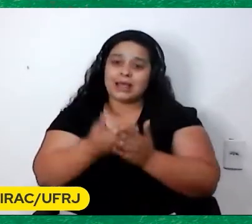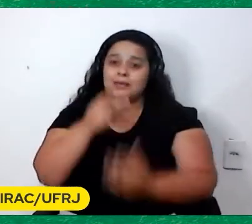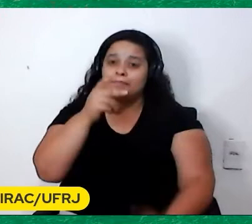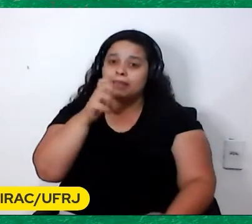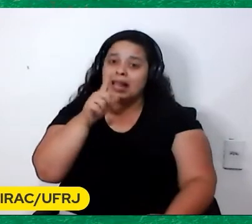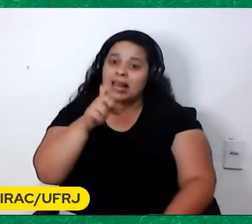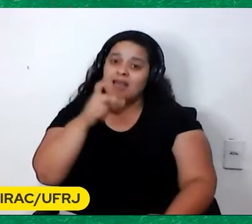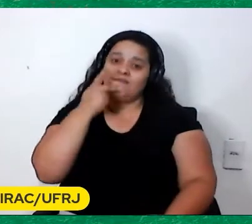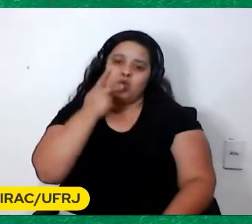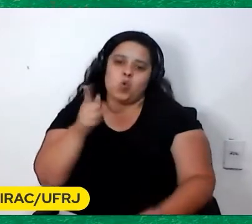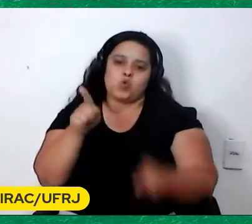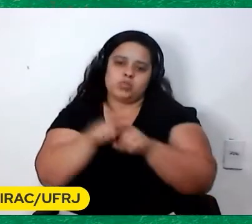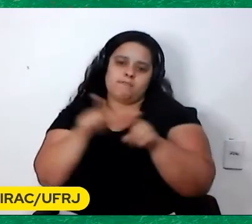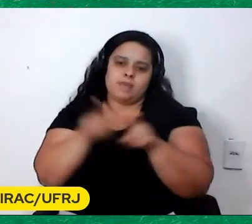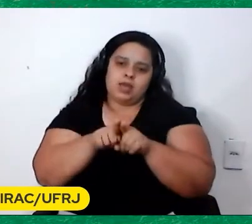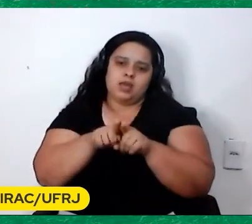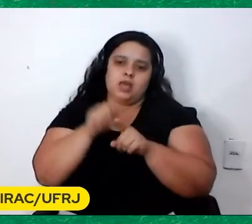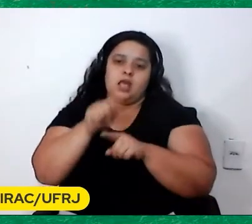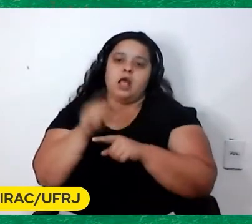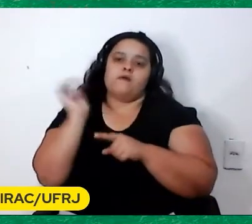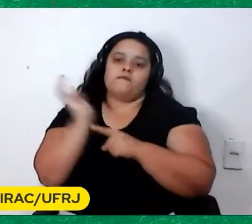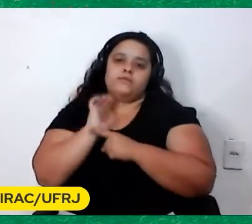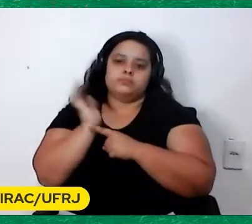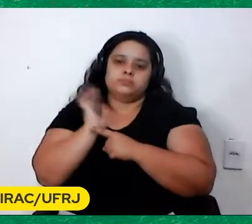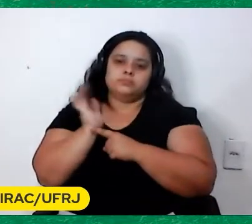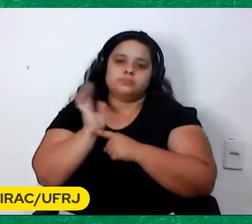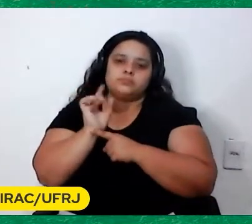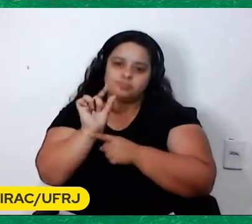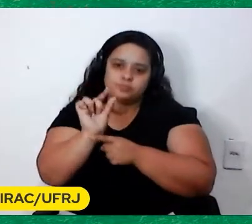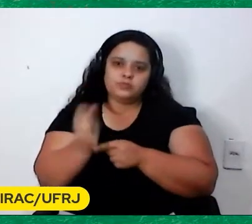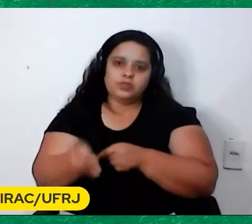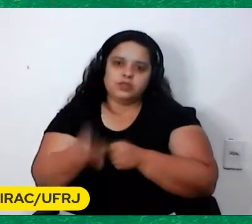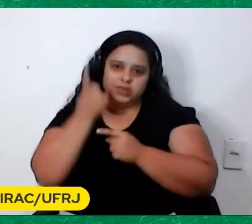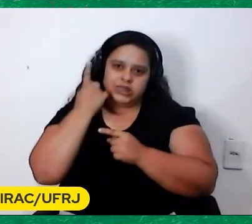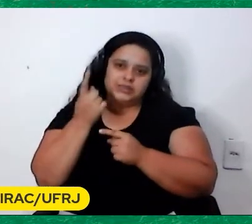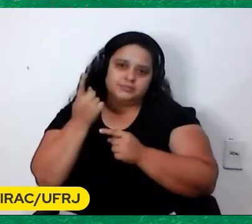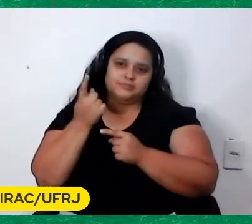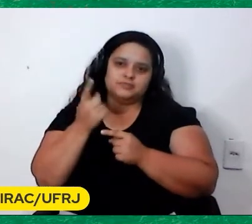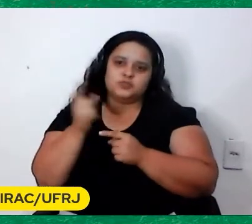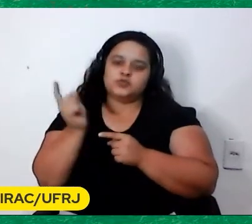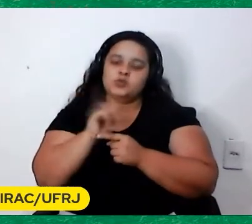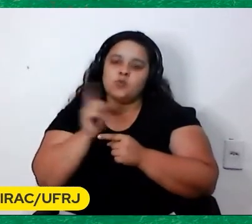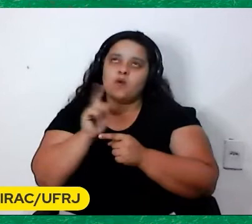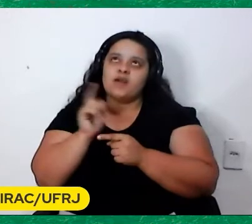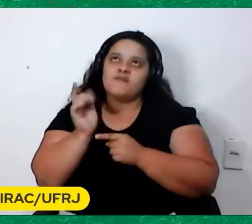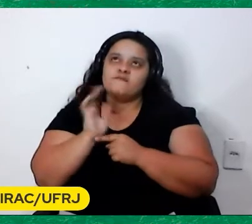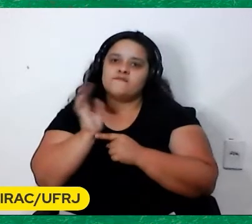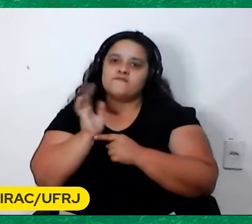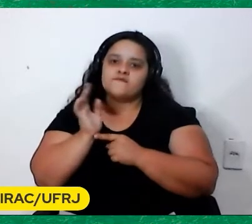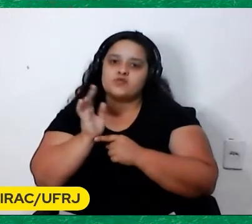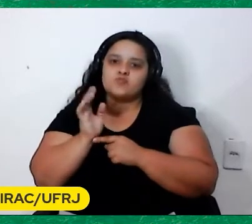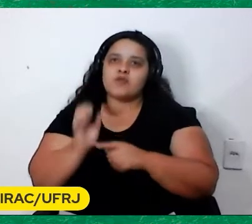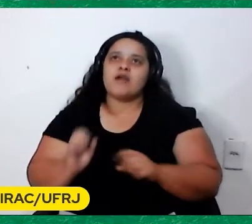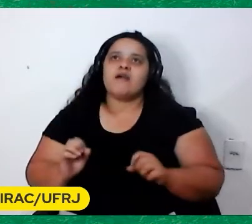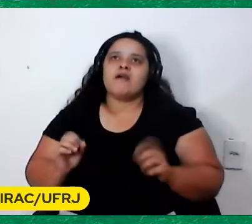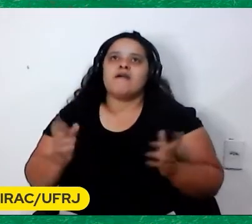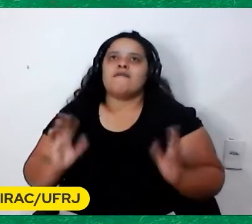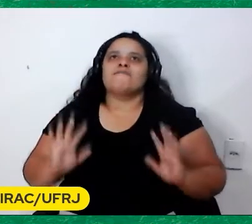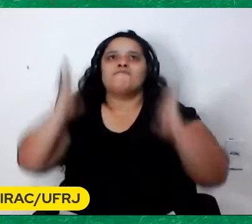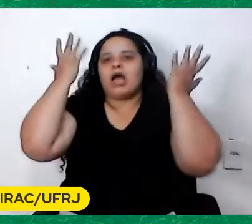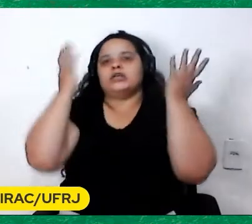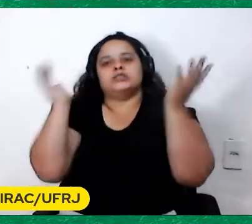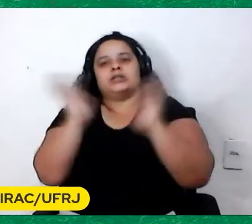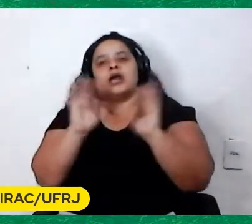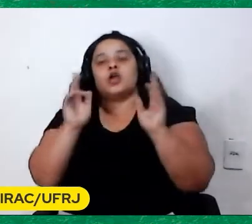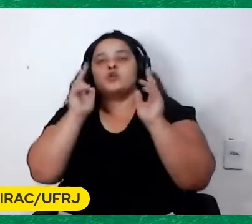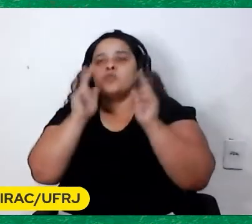um filme bem estranho É um filme que não festeja o futebol Como